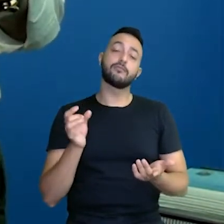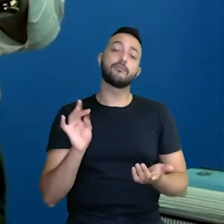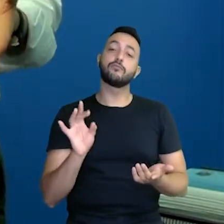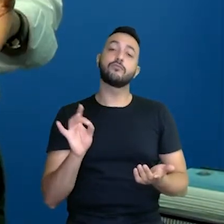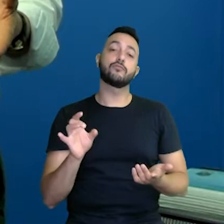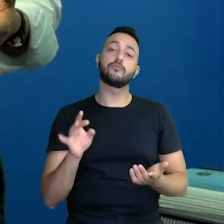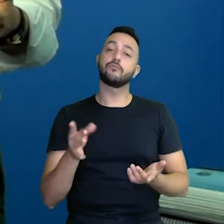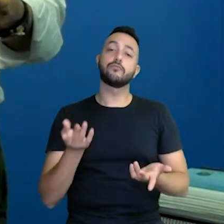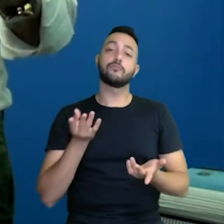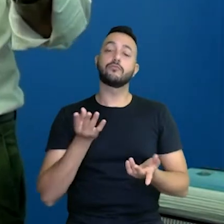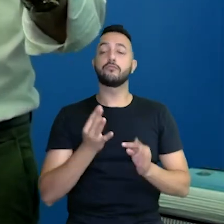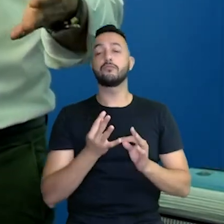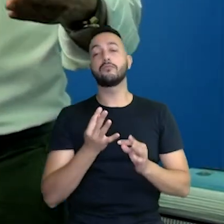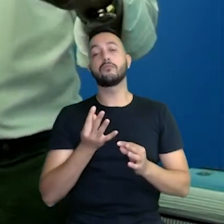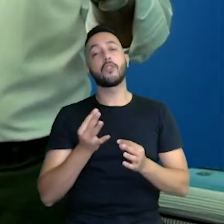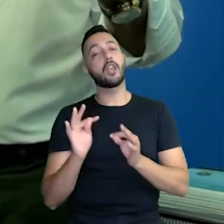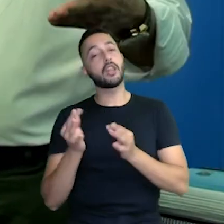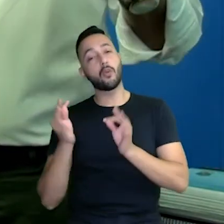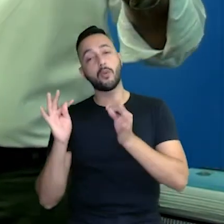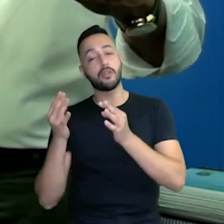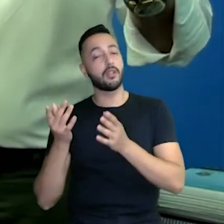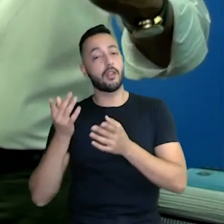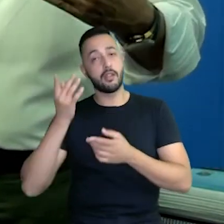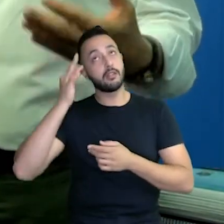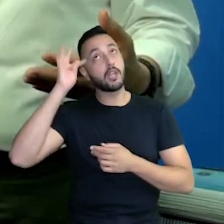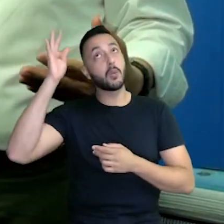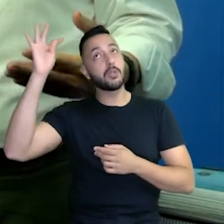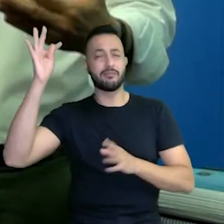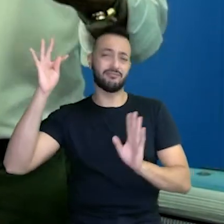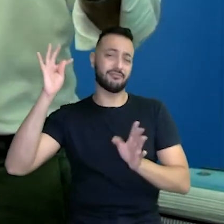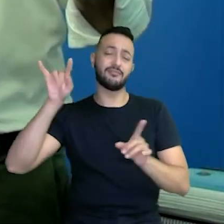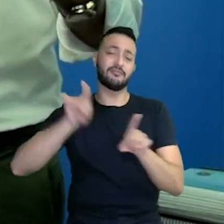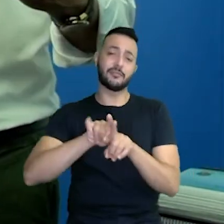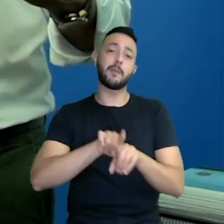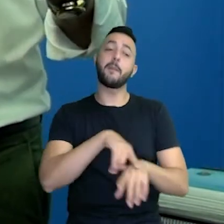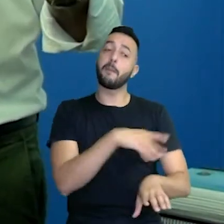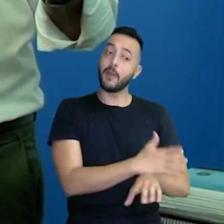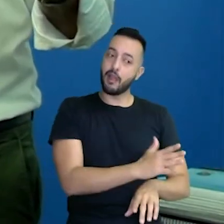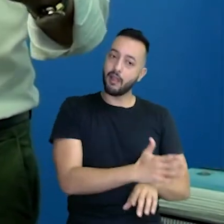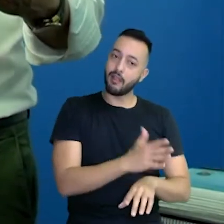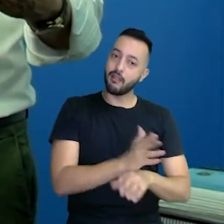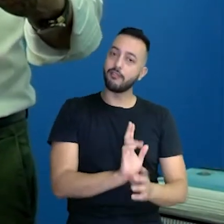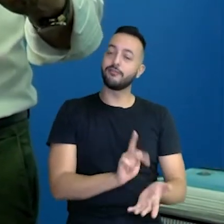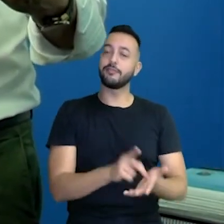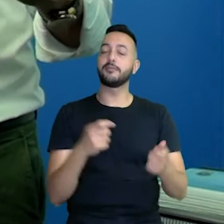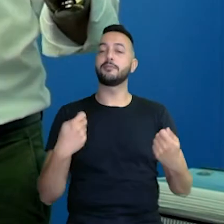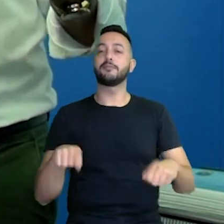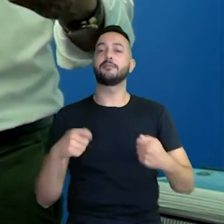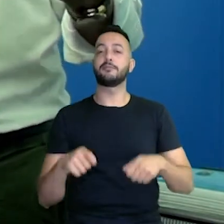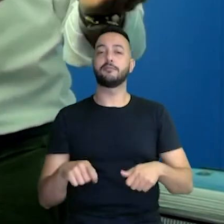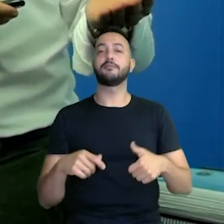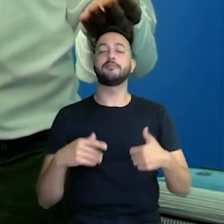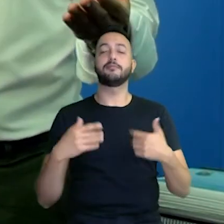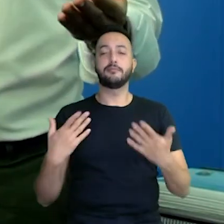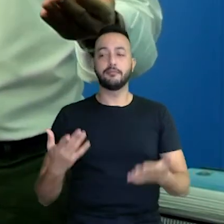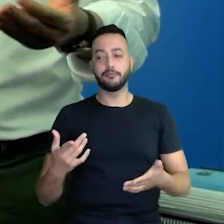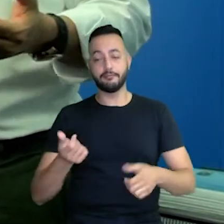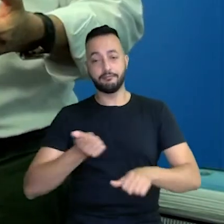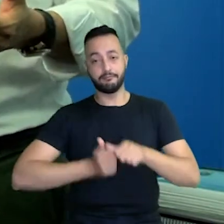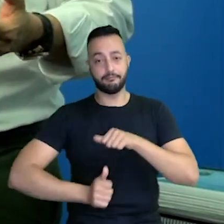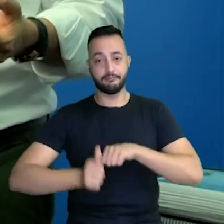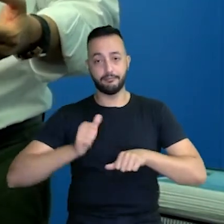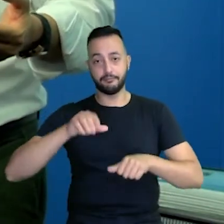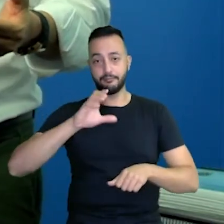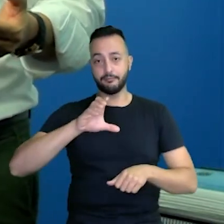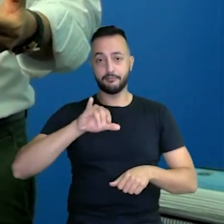só na teoria. A prática é fundamental. Então, fizemos a renovação